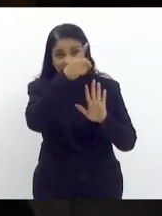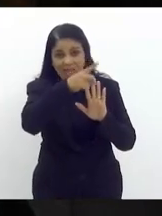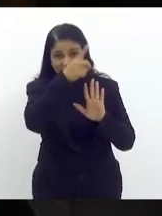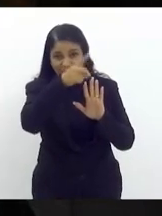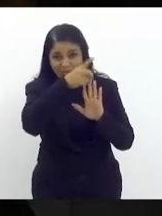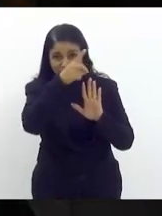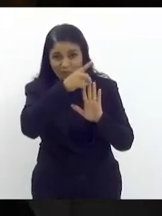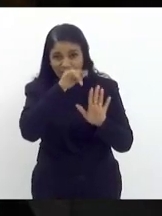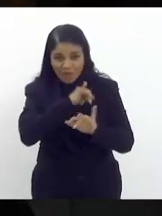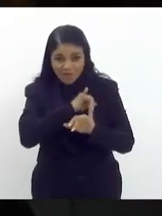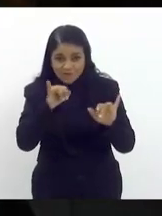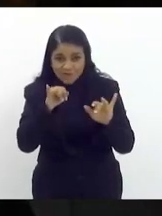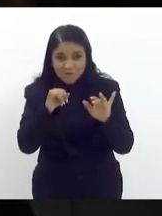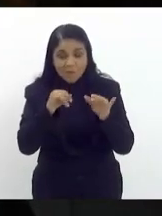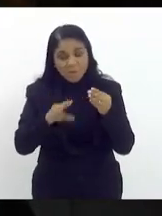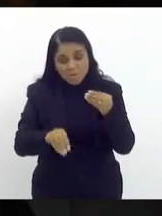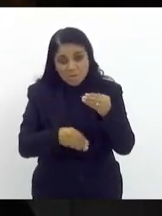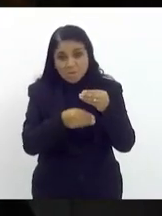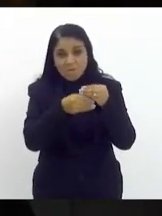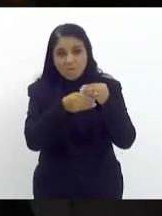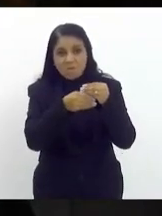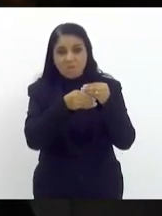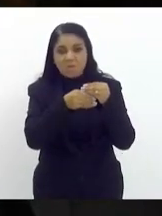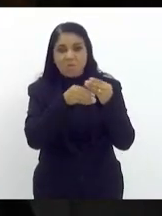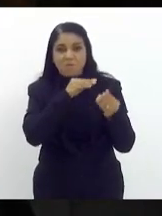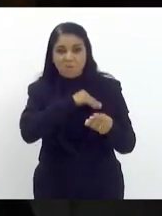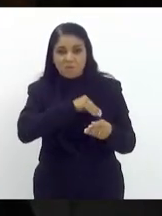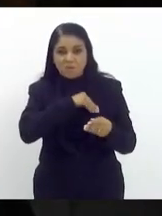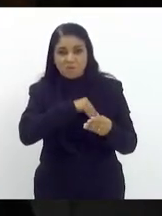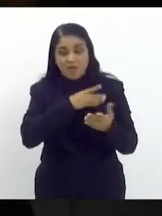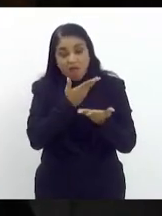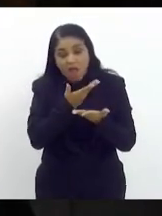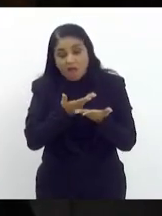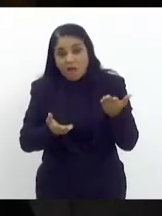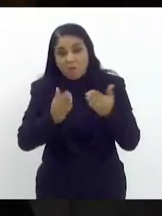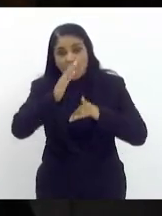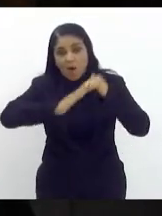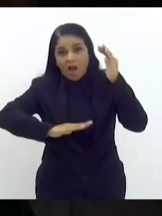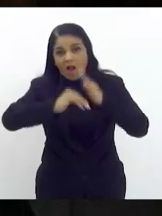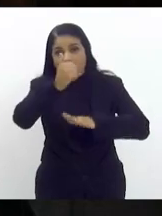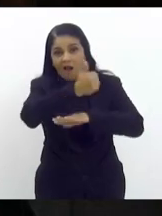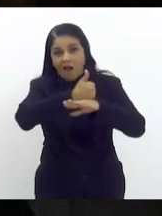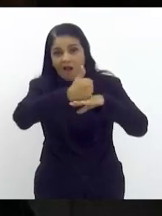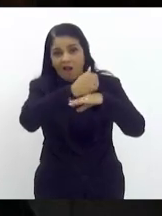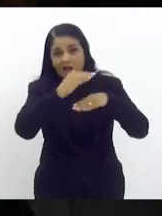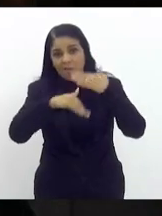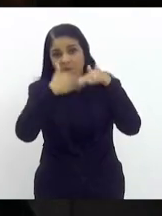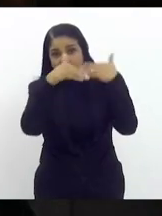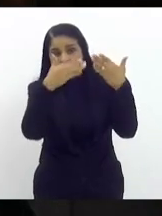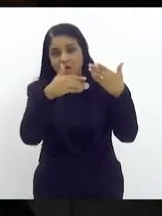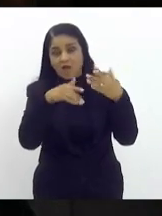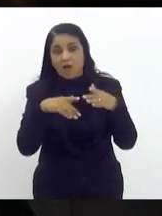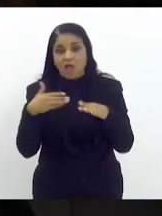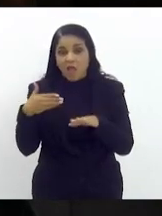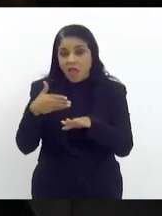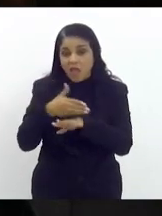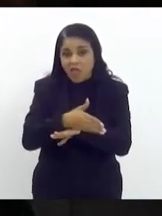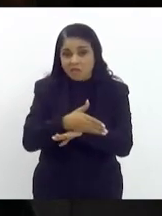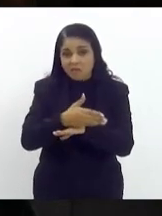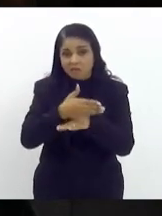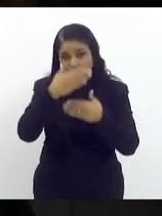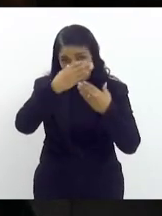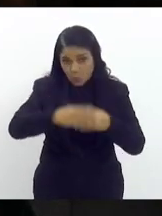está acabando com a carreira dos profissionais de educação o professor entra na rede fica 10 anos